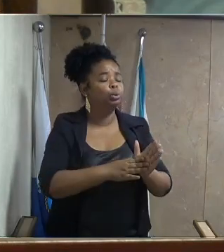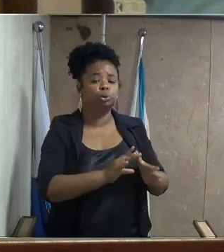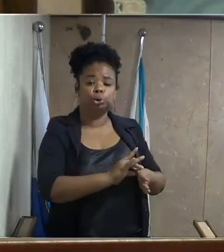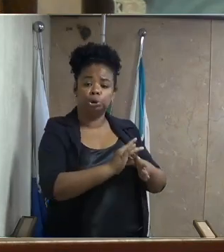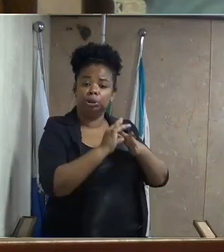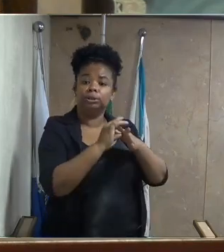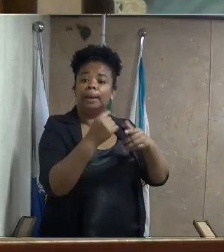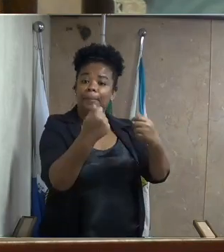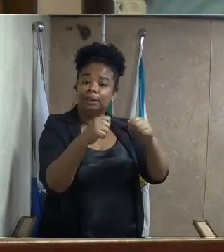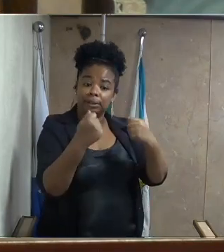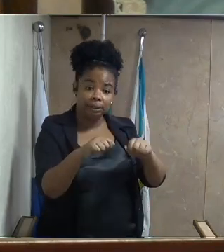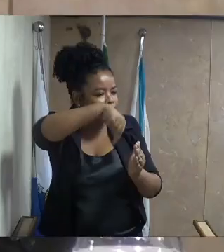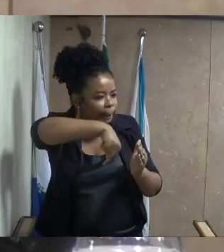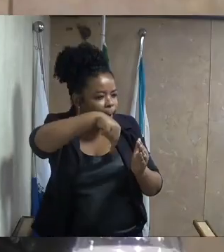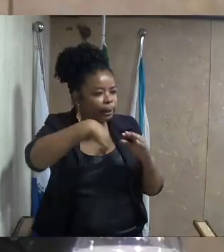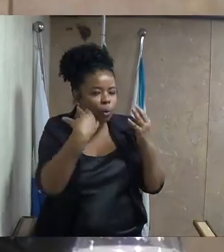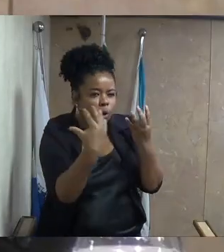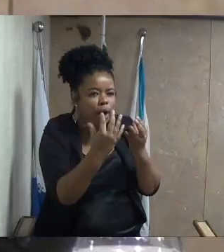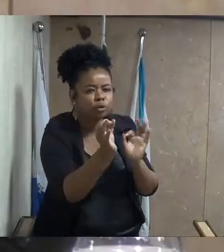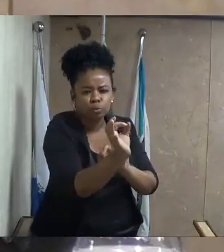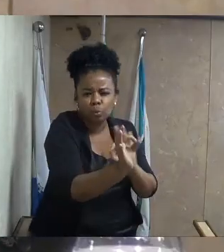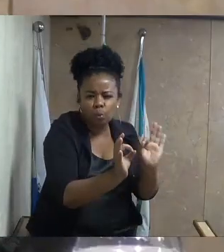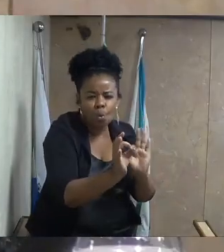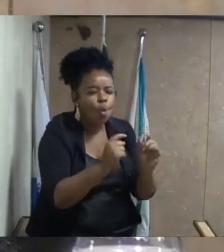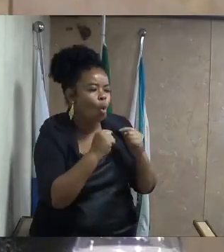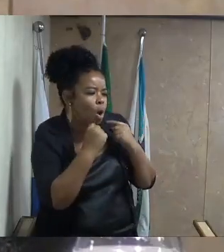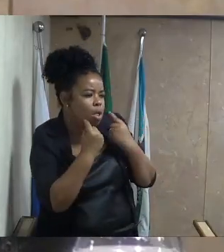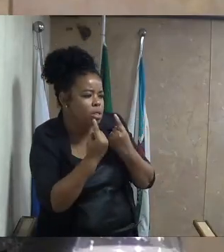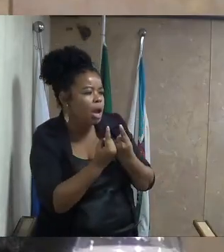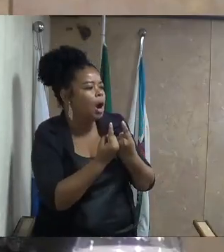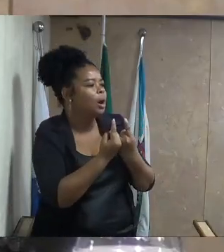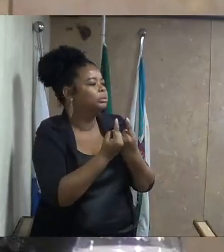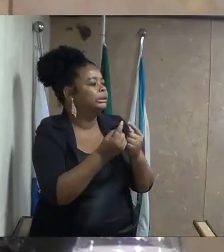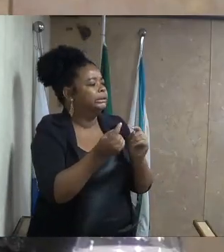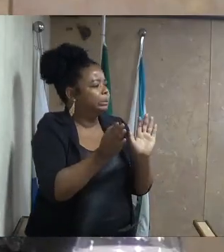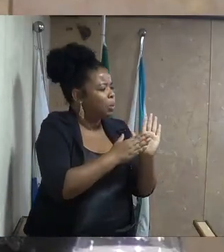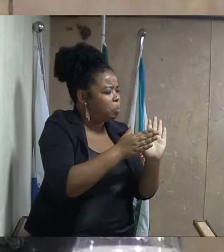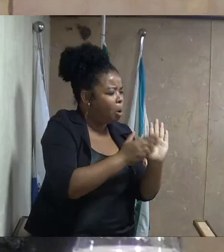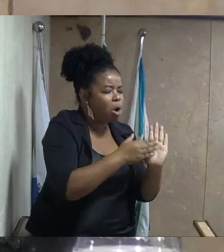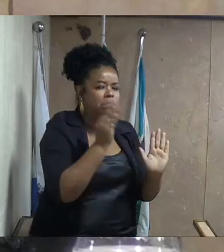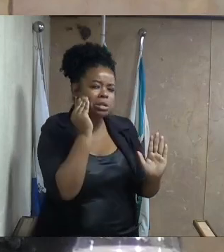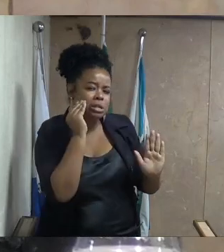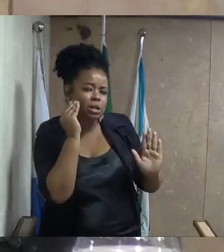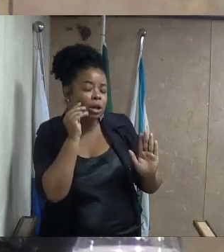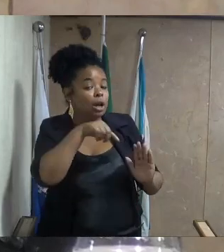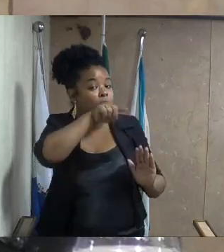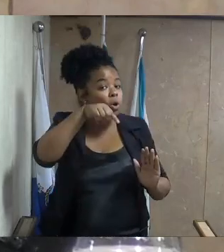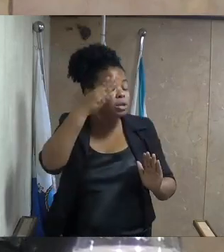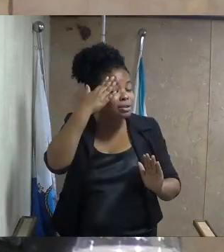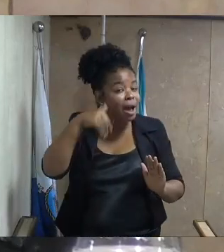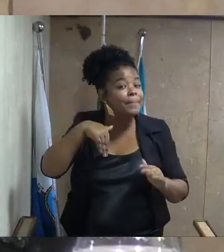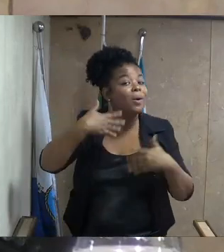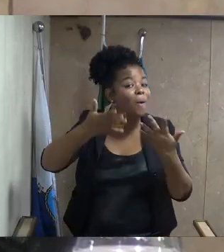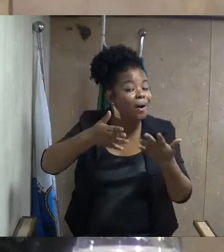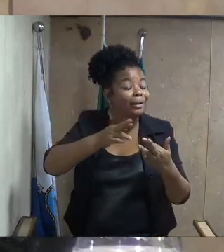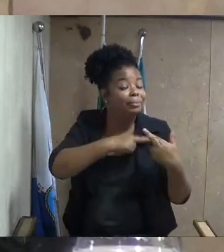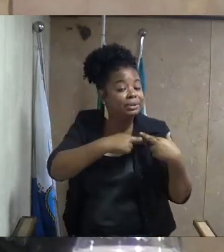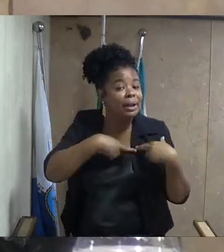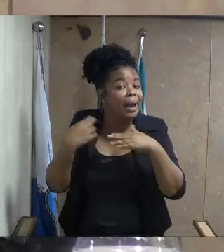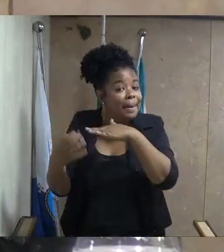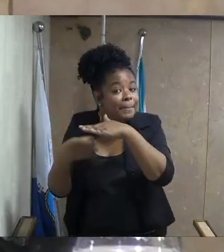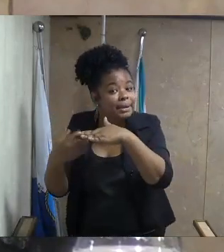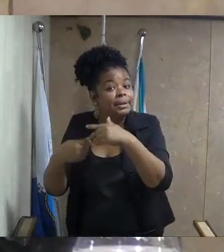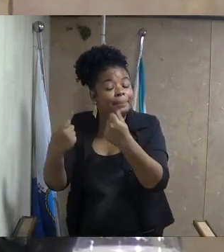serviço de qualidade à população. A gente sabe da necessidade que as empresas têm que se adequar na crise e tudo, mas a gente não